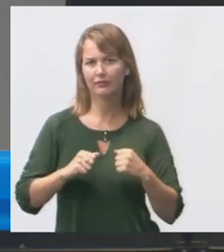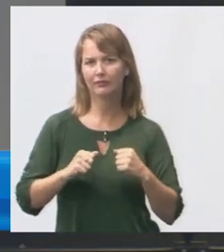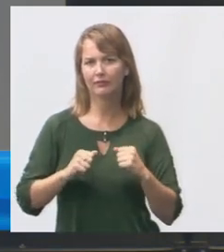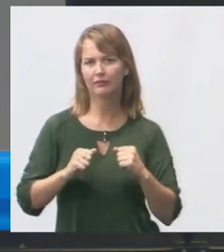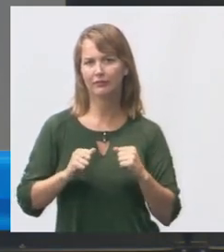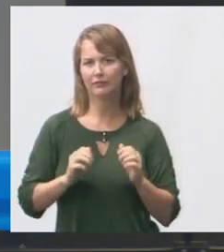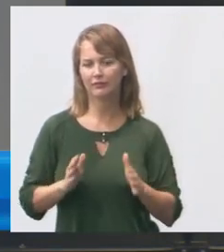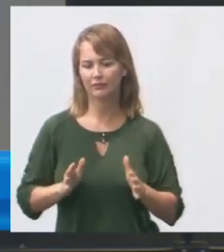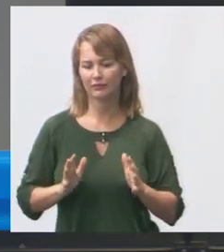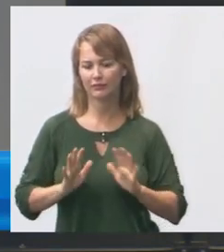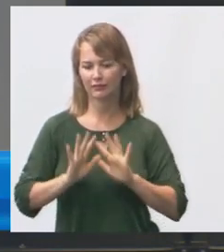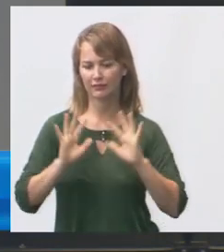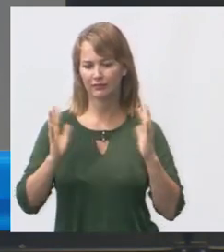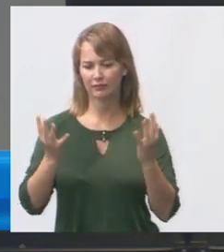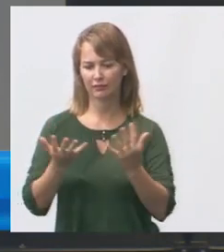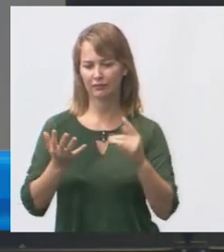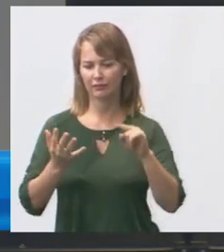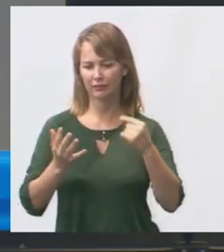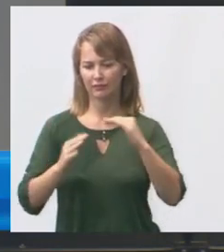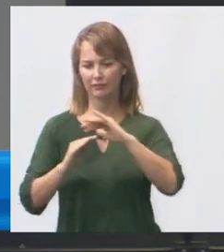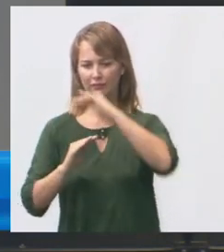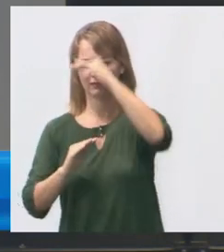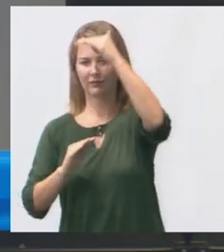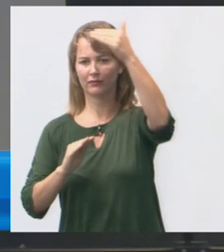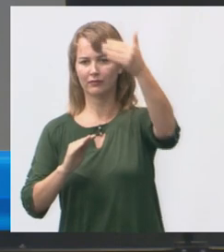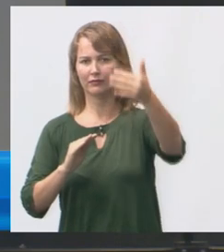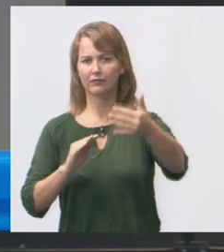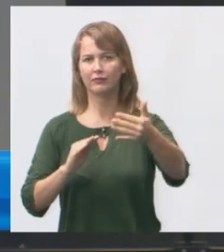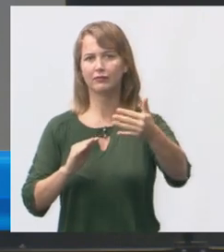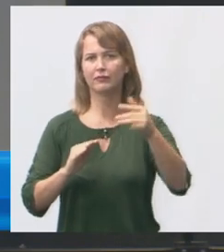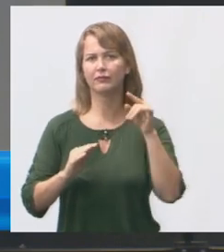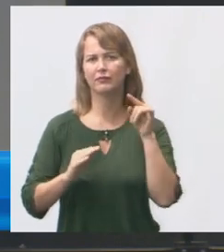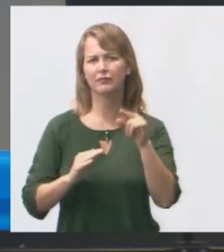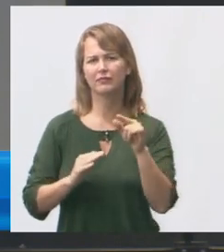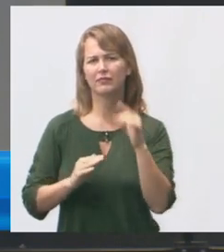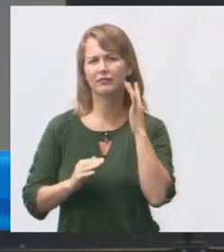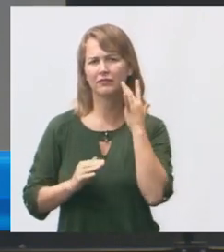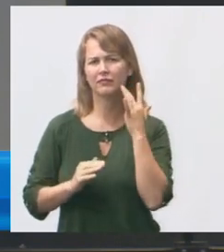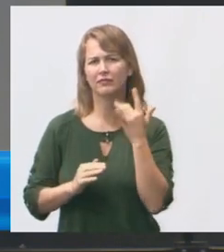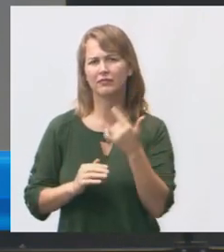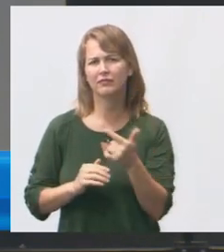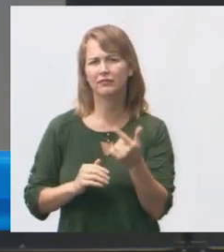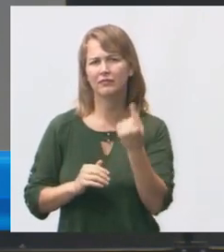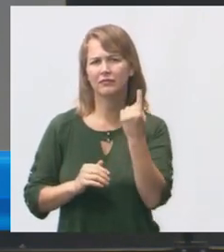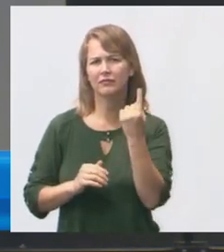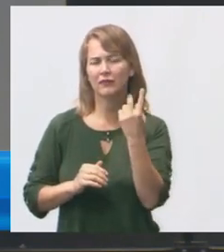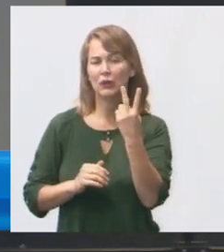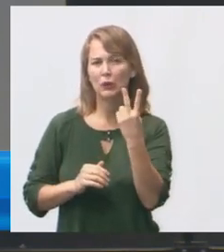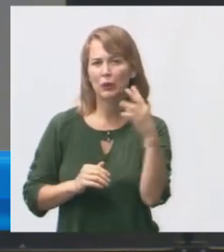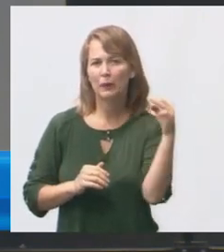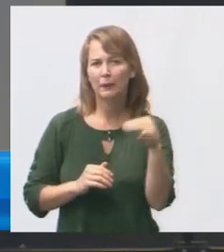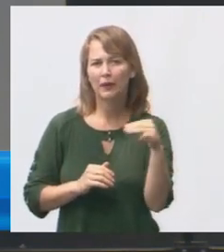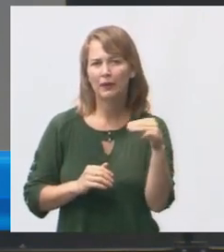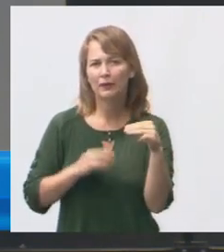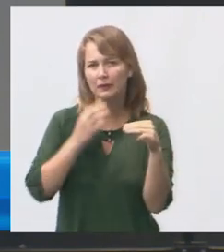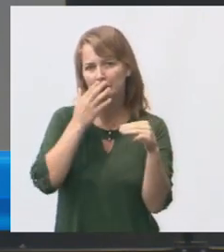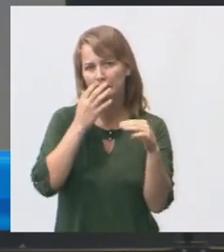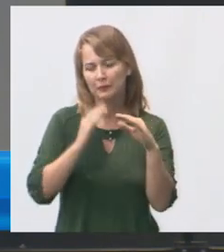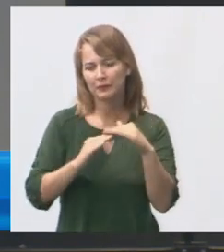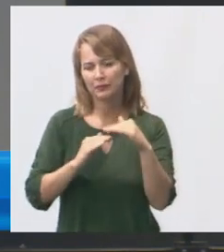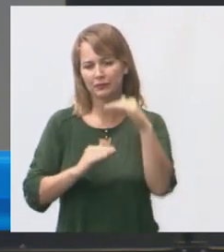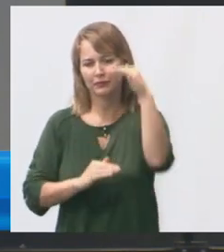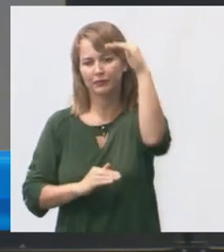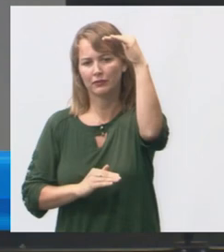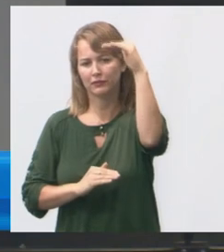botar a tela em cima porque senão vai ficar muito porque essa tela aqui não deve ter nem dois metros porque é mais baixo como um ser